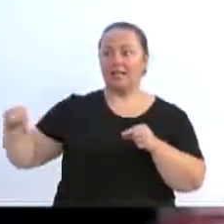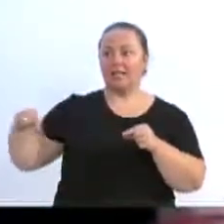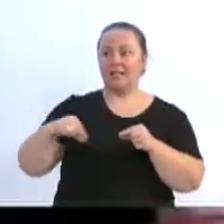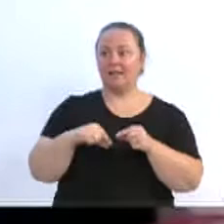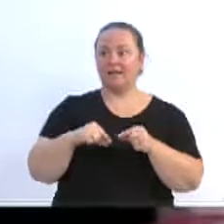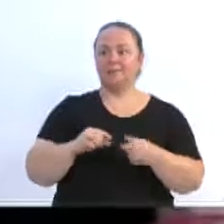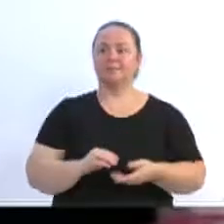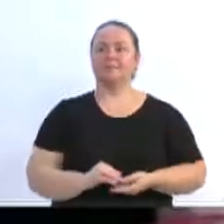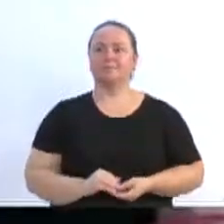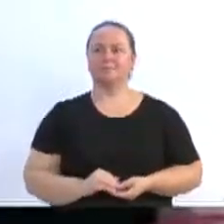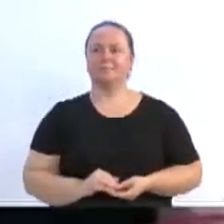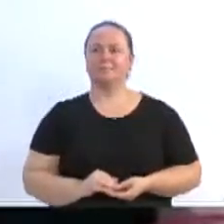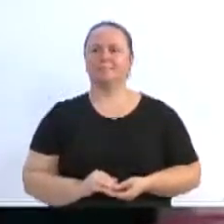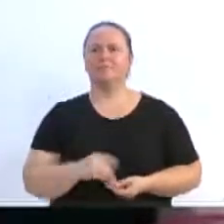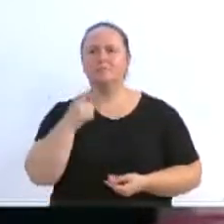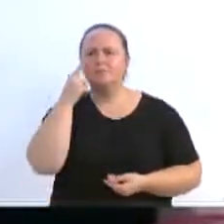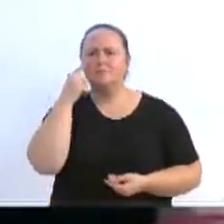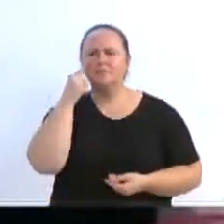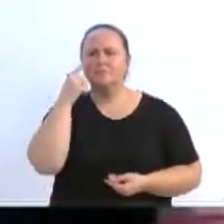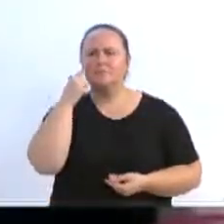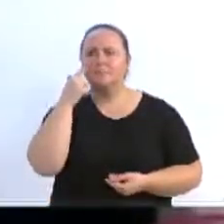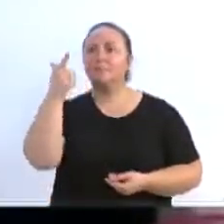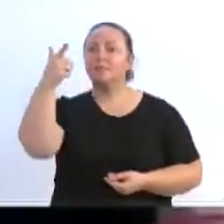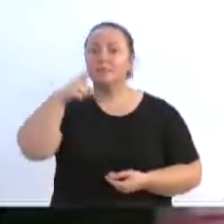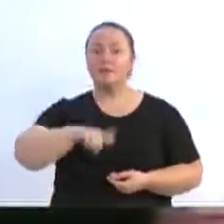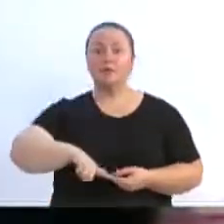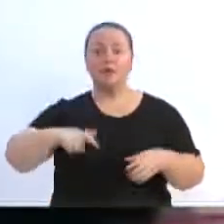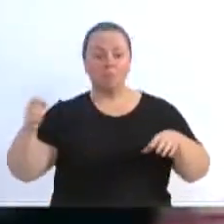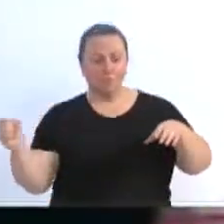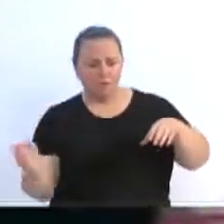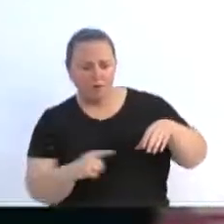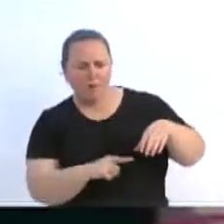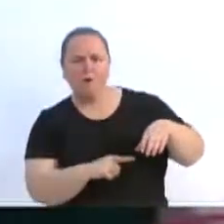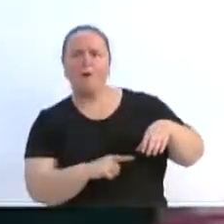Rafael de novo. Passou a bola, o chute! Gol!